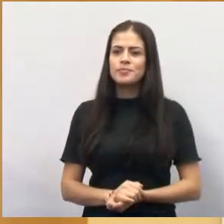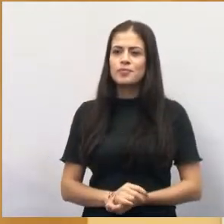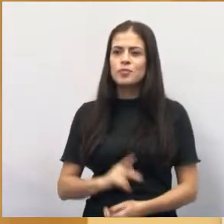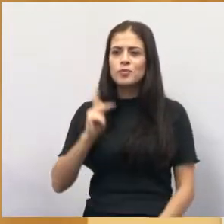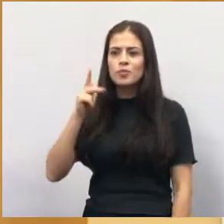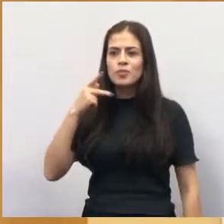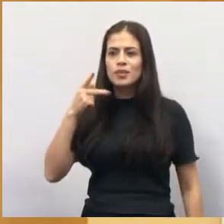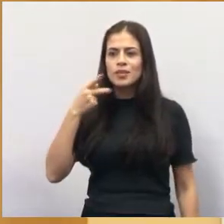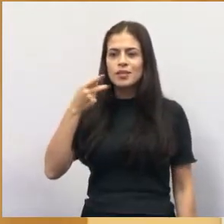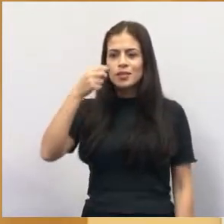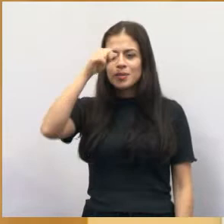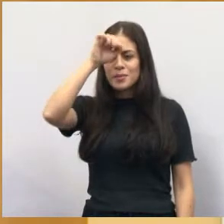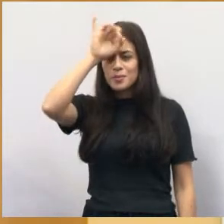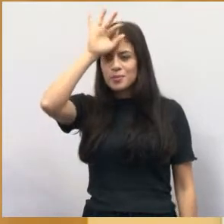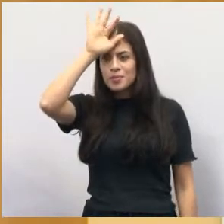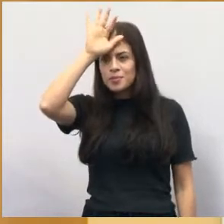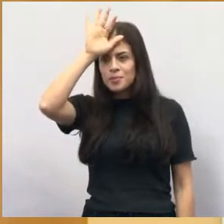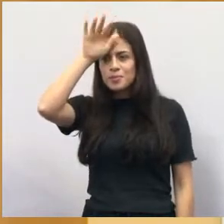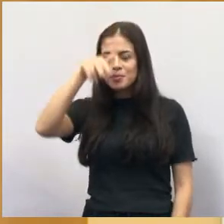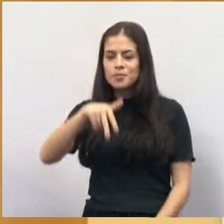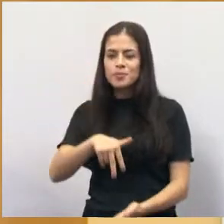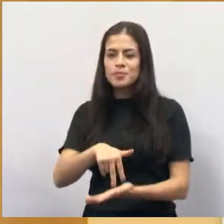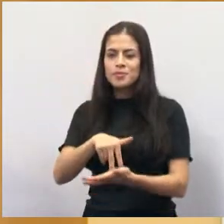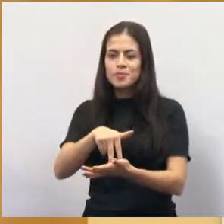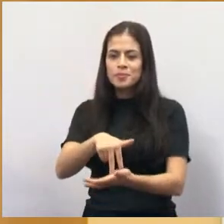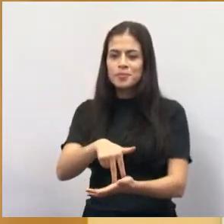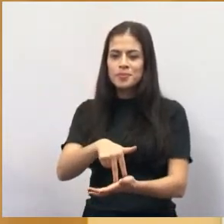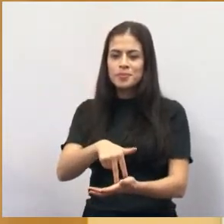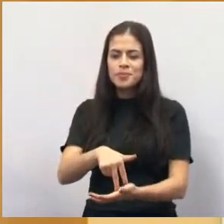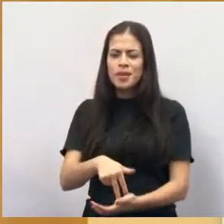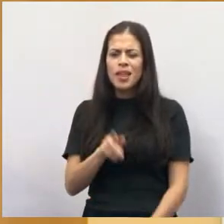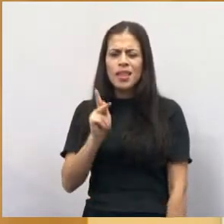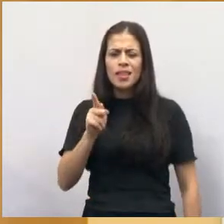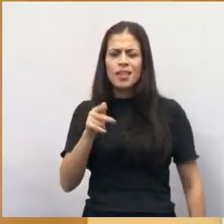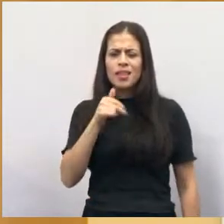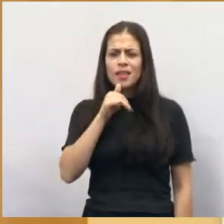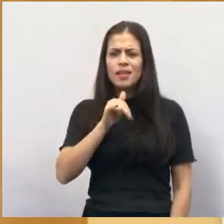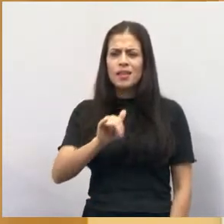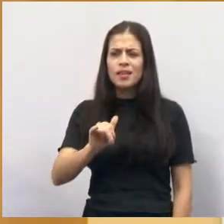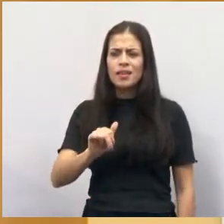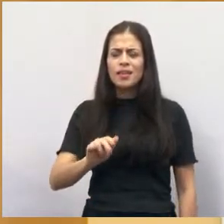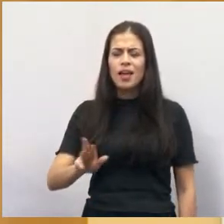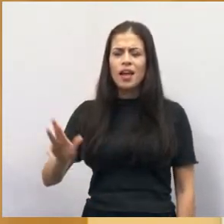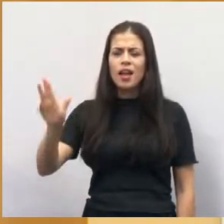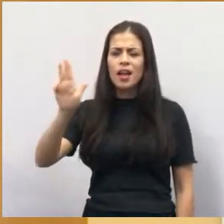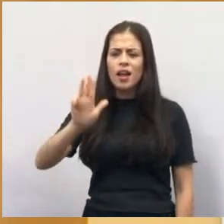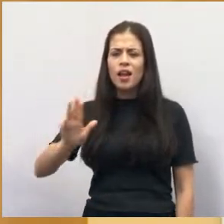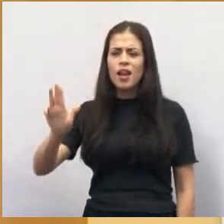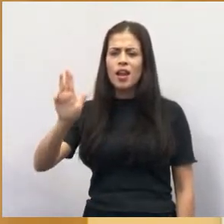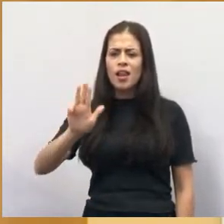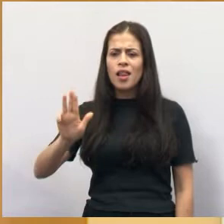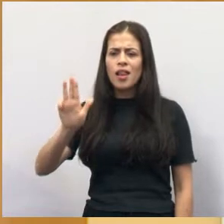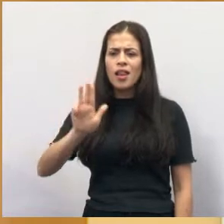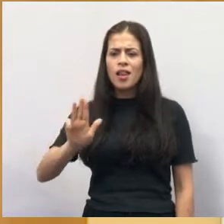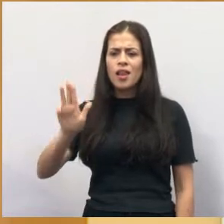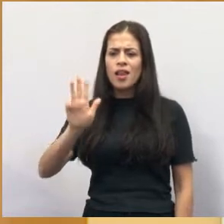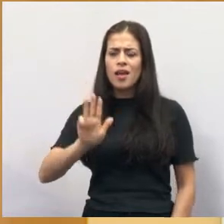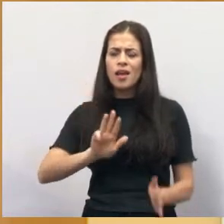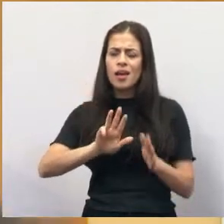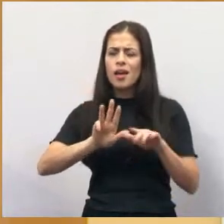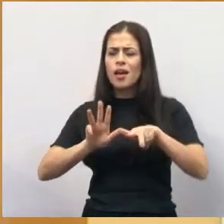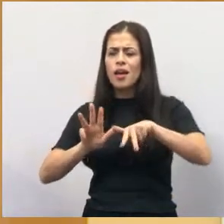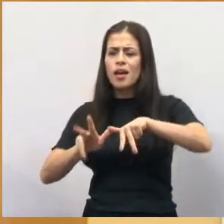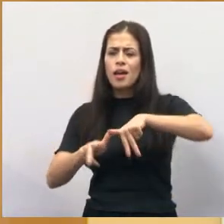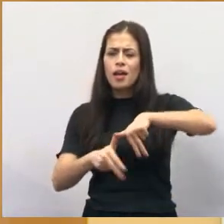não é? Rodrigo Salomão, ele sobe a essa tribuna aqui e sempre fala do Lula, aqui é bandido, sempre fala do PT, tem